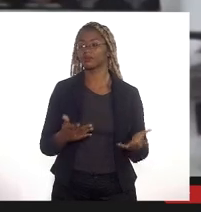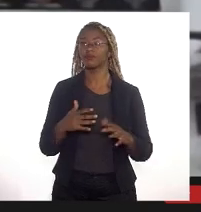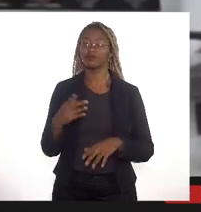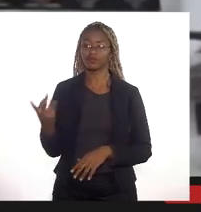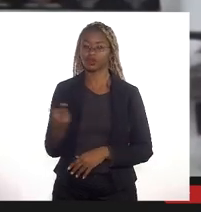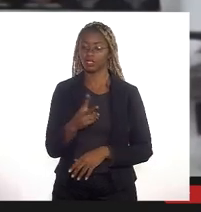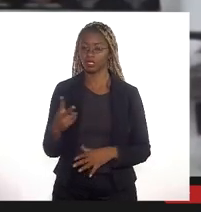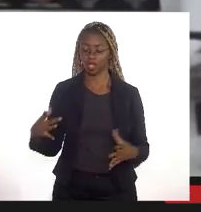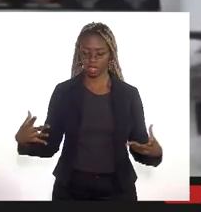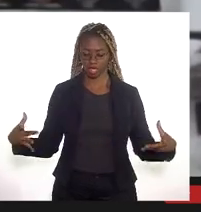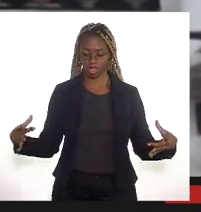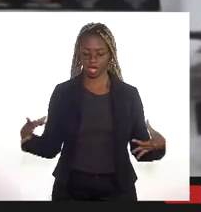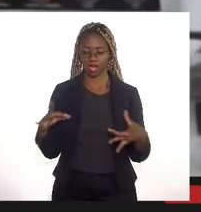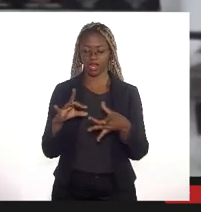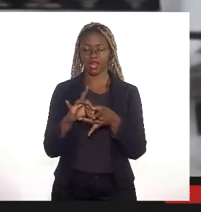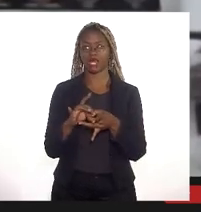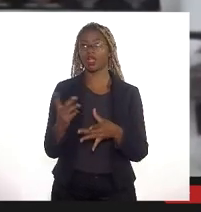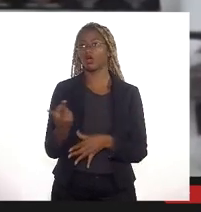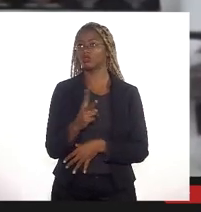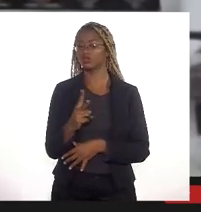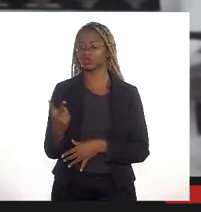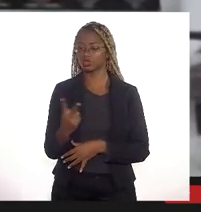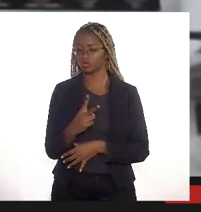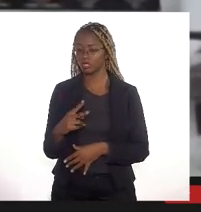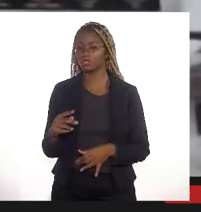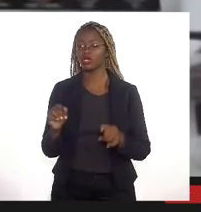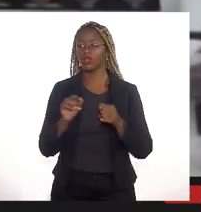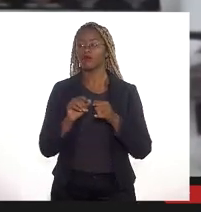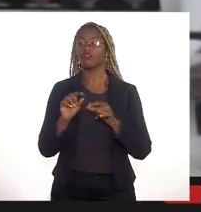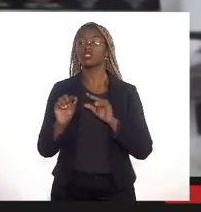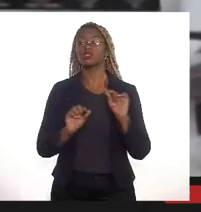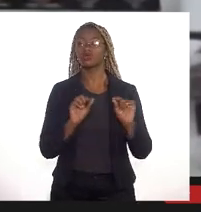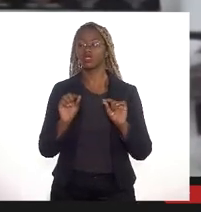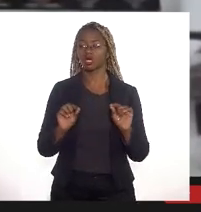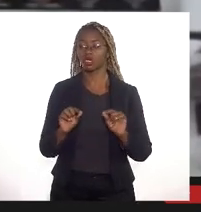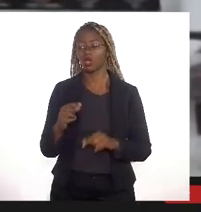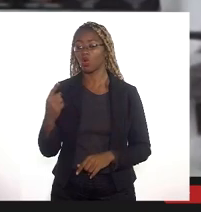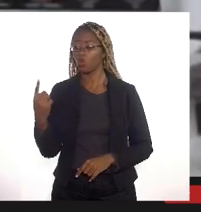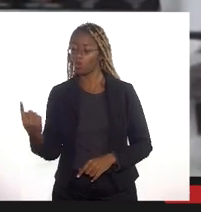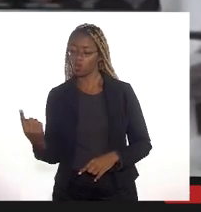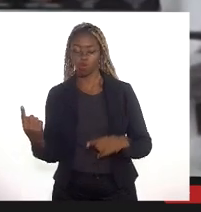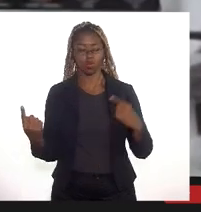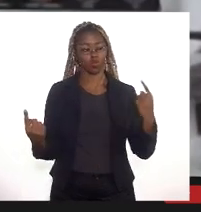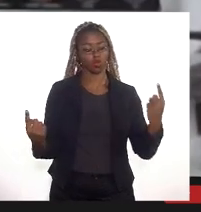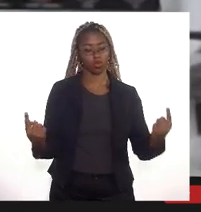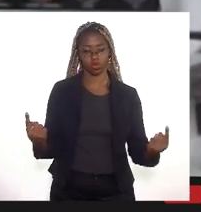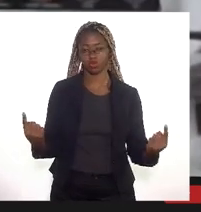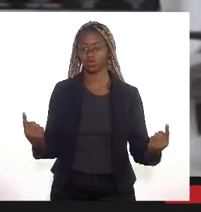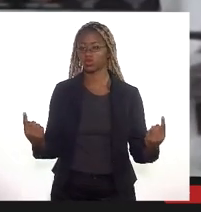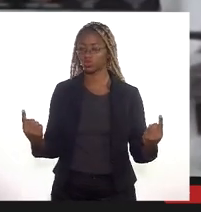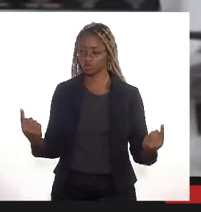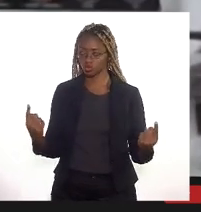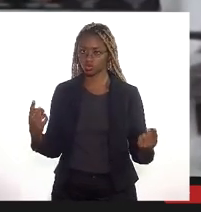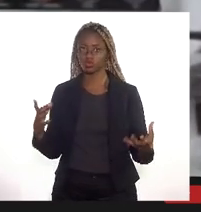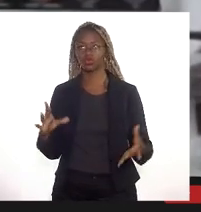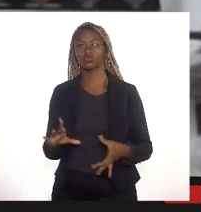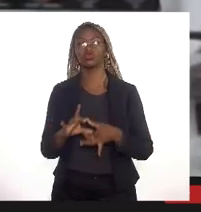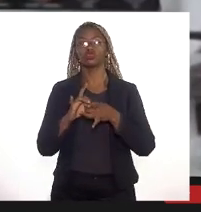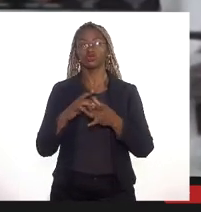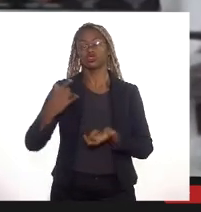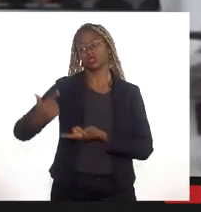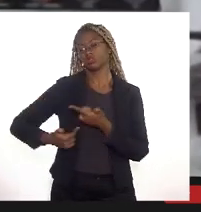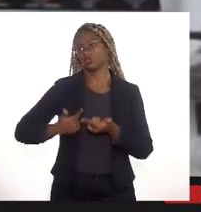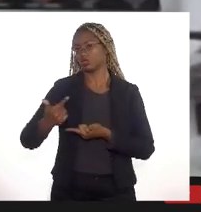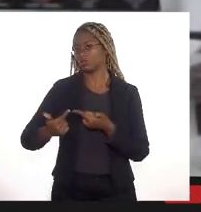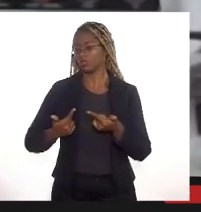a interlocução dos dois dos dois rios fará com que um acabe sendo o extravasor do outro a gente está numa